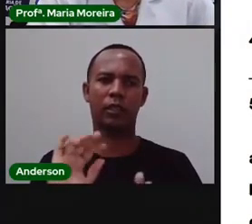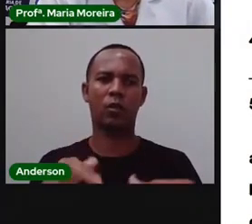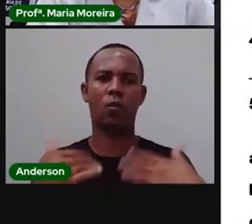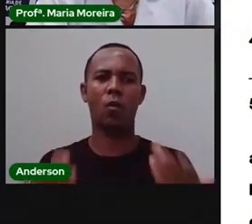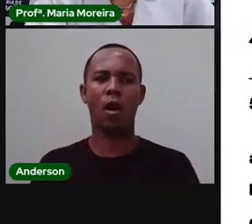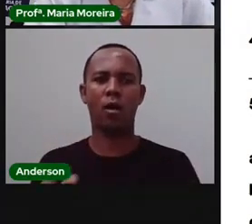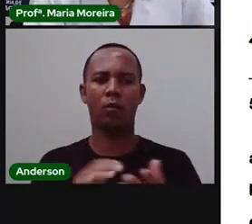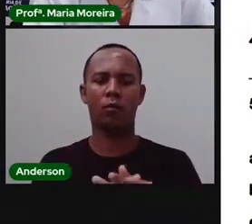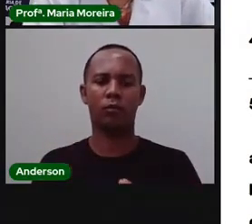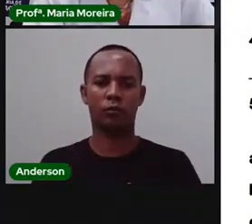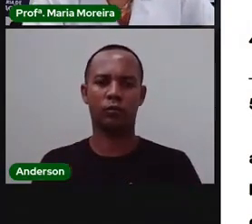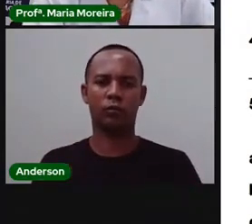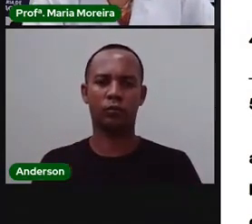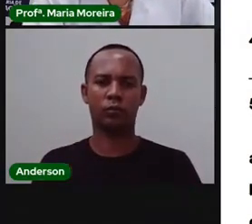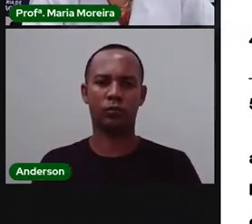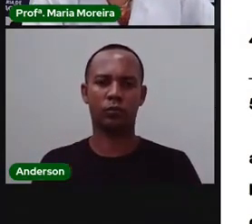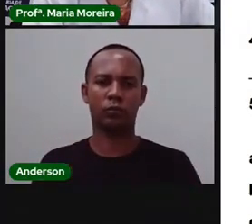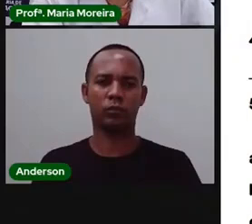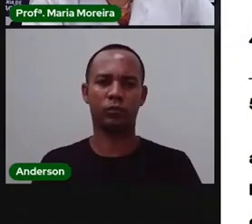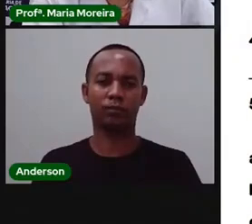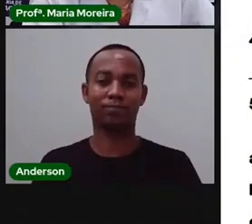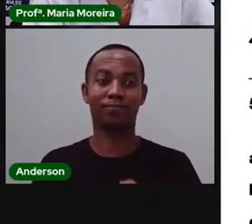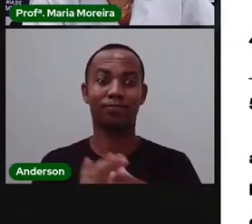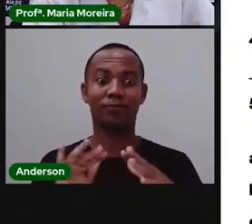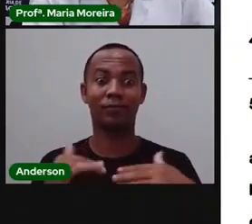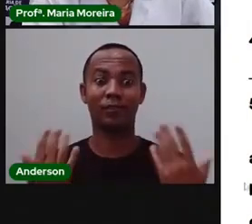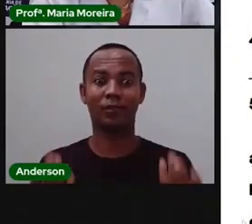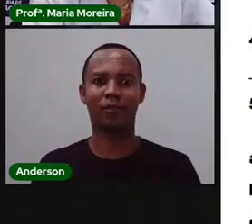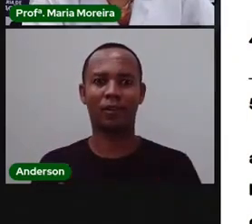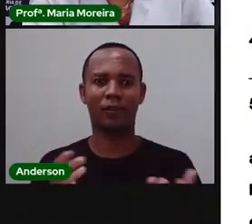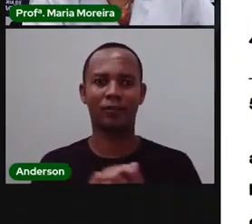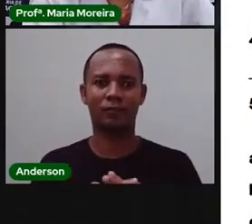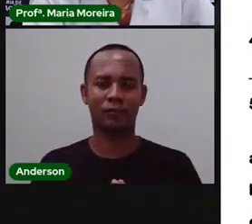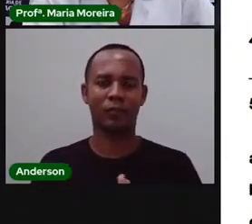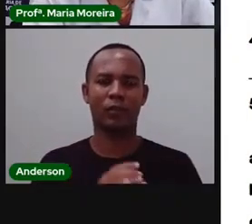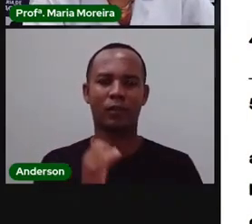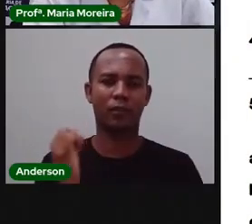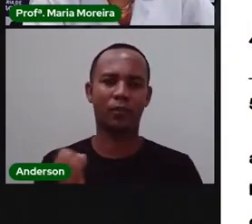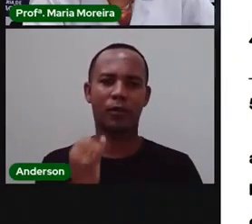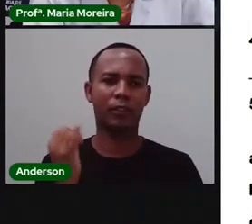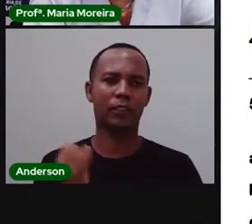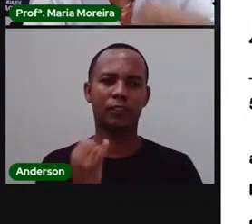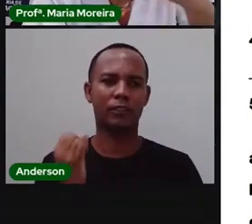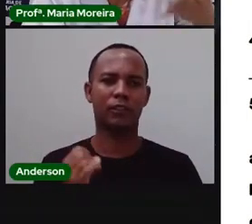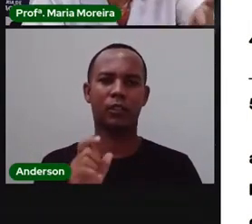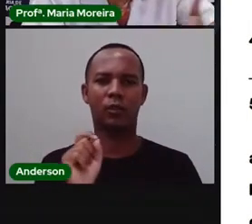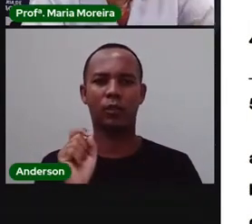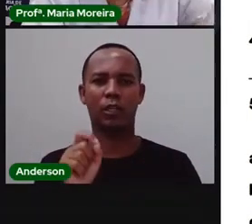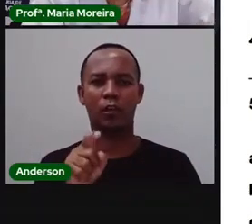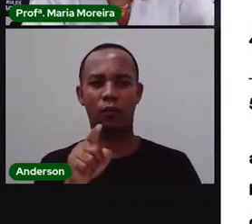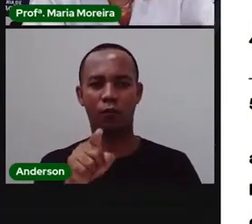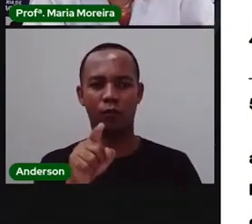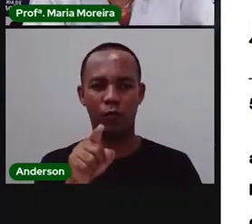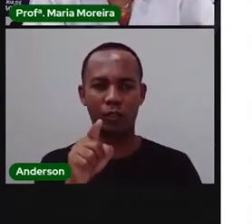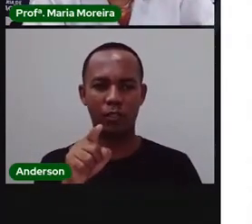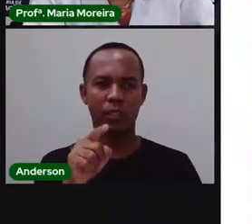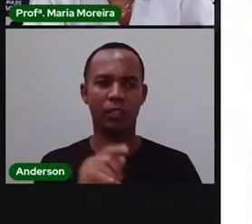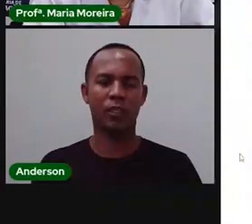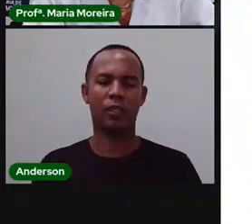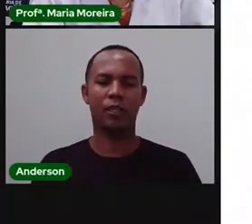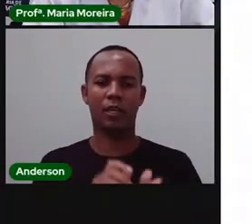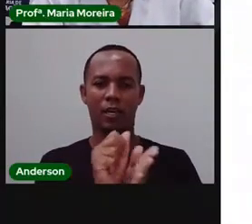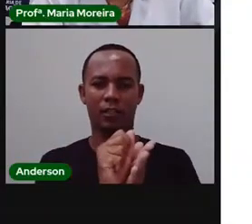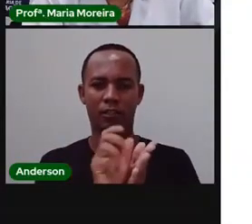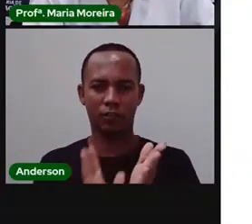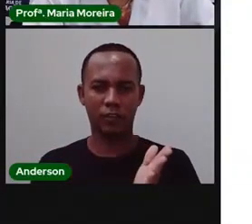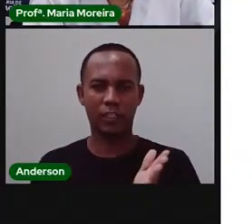Franco Em Feira de Santana E aí? O importante É que vocês Para vocês Fazerem Essa atividade